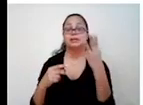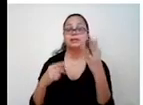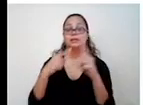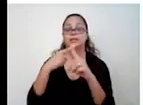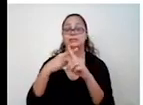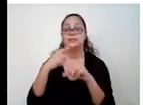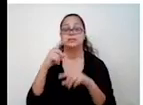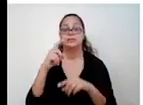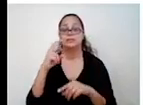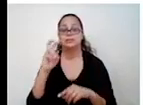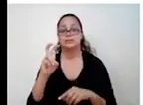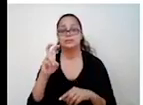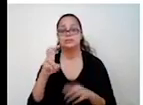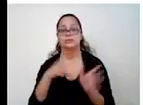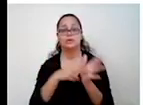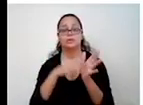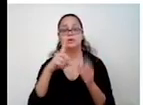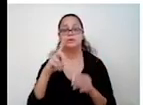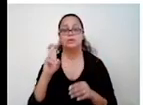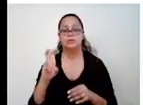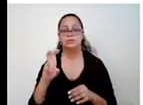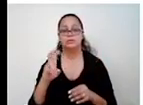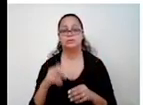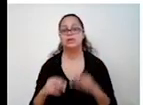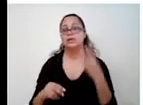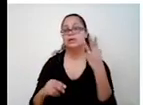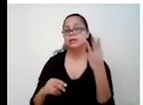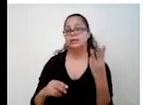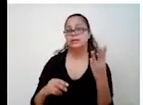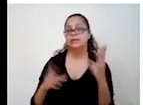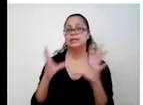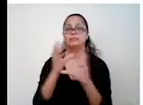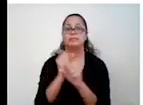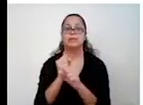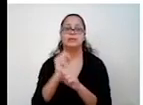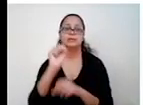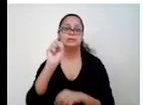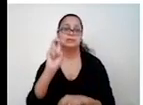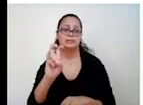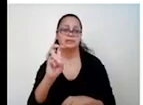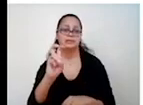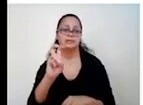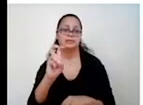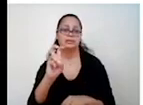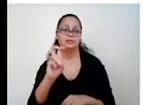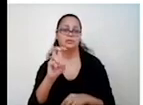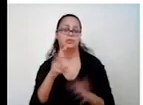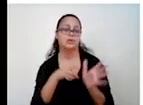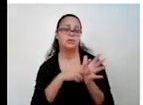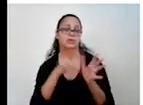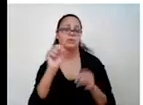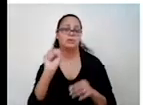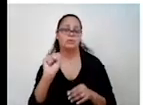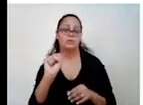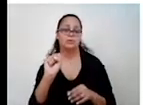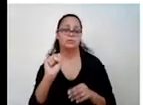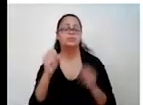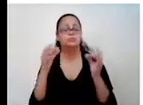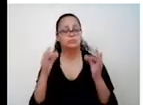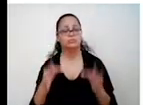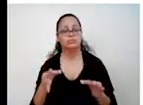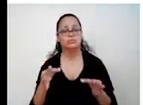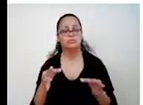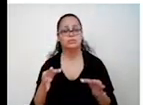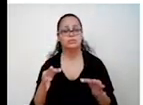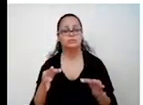dá 15. Confere. E 3 mais 5 dá 8. Também. Confere. Se 3 vezes 5 dá 15.